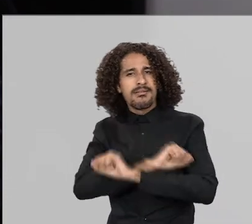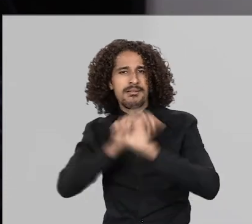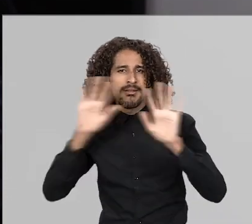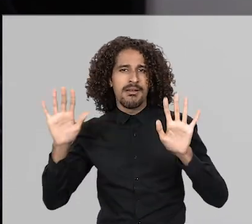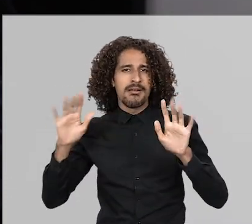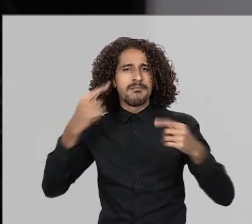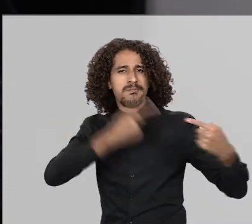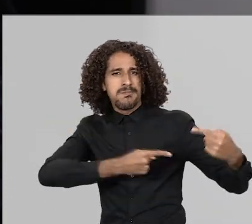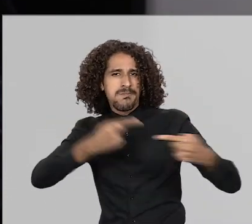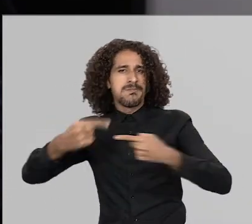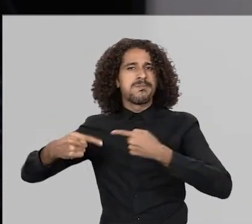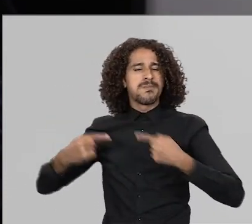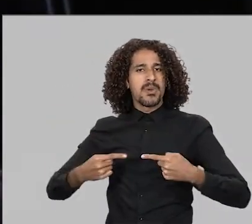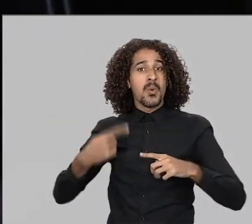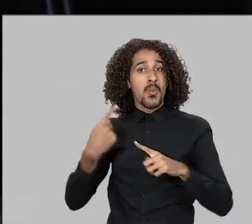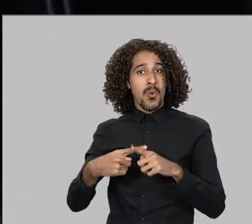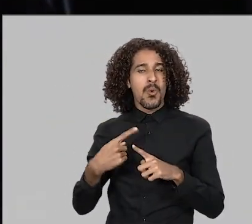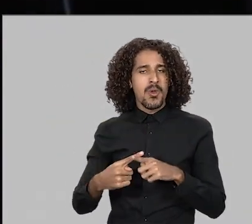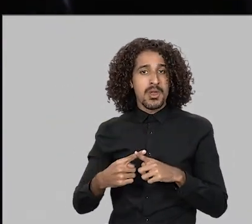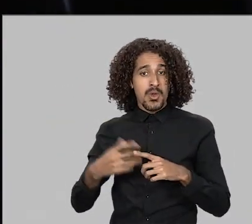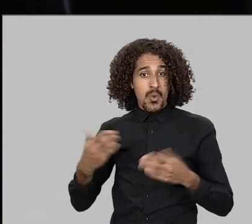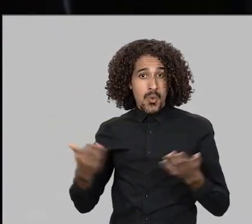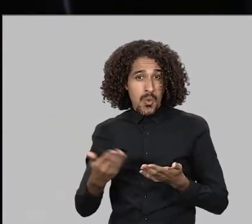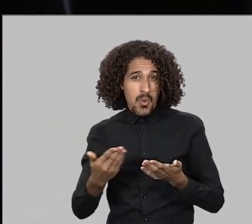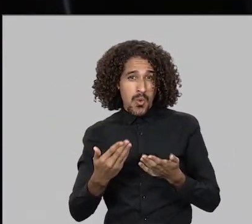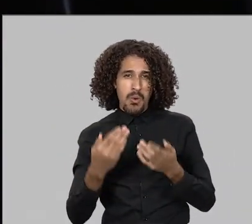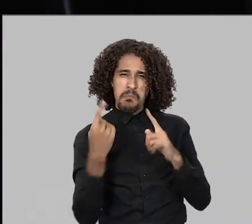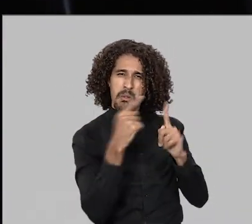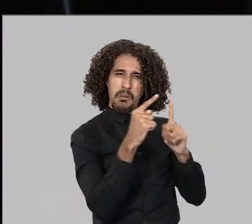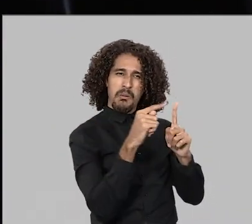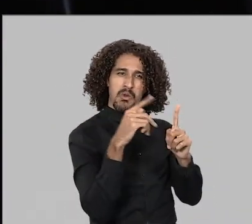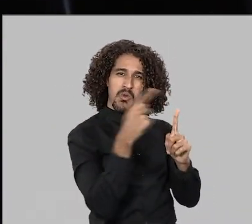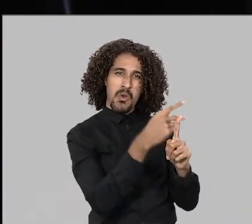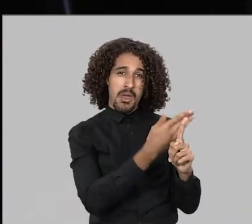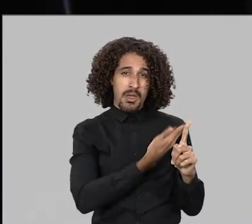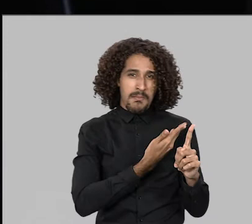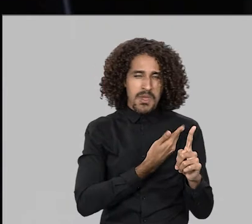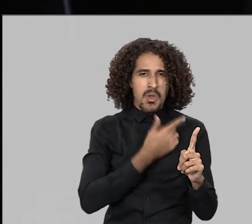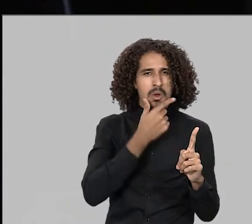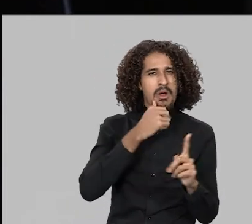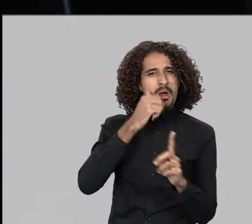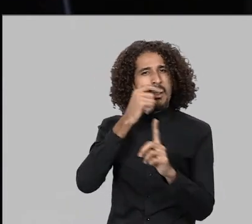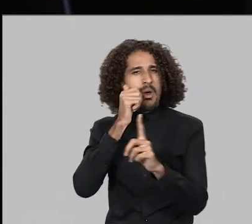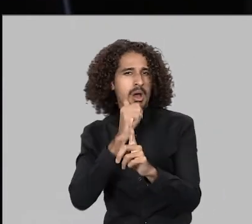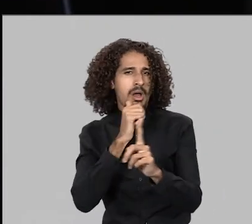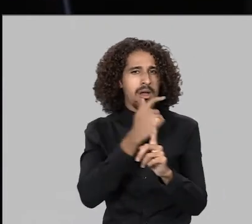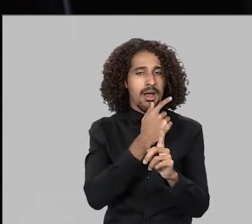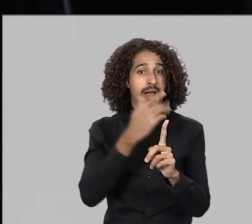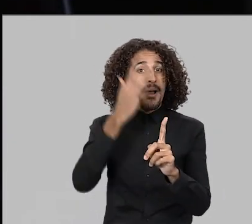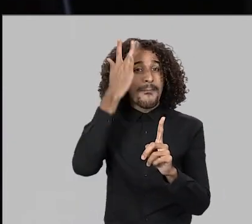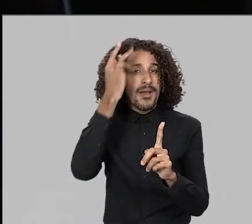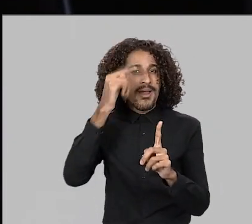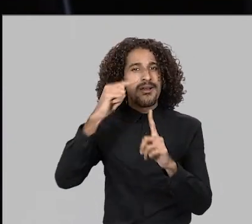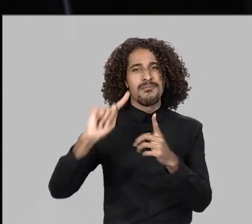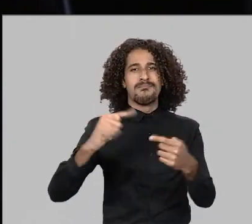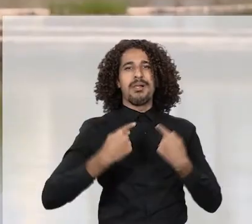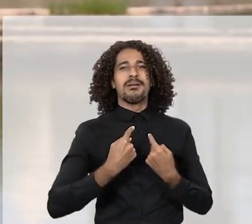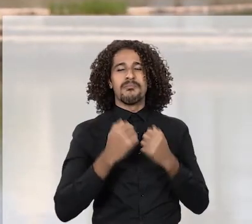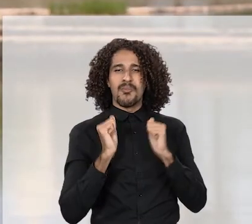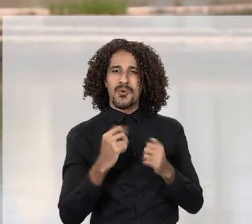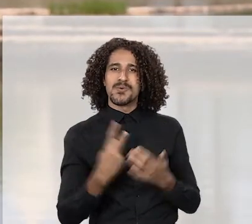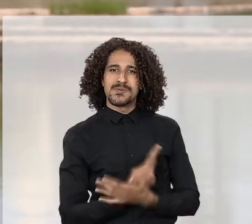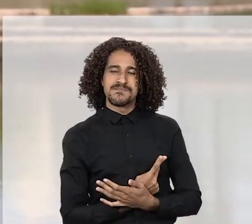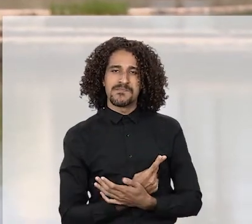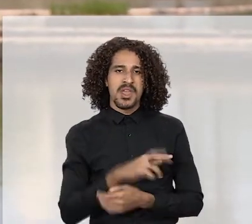esclarecido, debatido. Porque se hoje é o seu colega que é assediado, se hoje é a sua colega, amanhã será você.